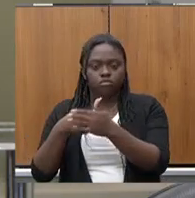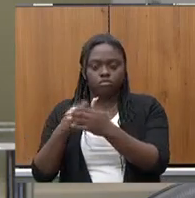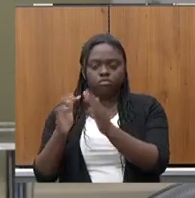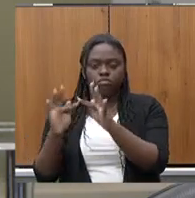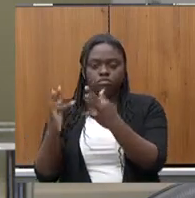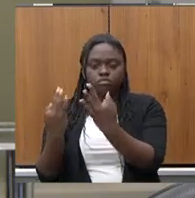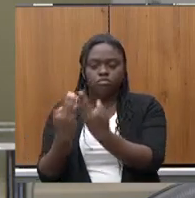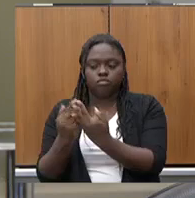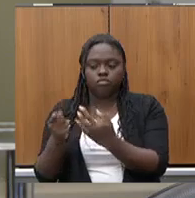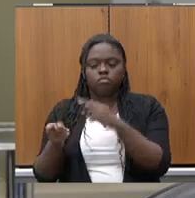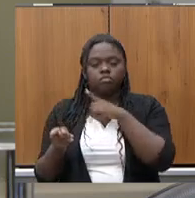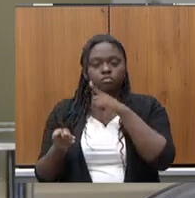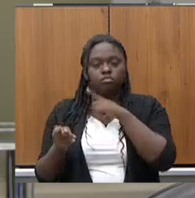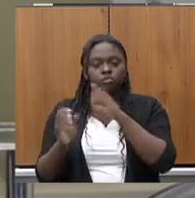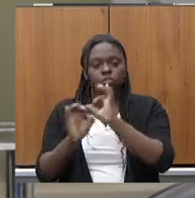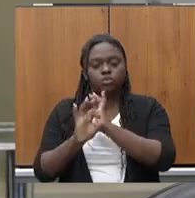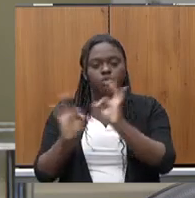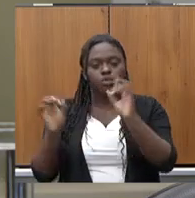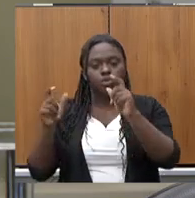ótimo lugar ao lado do senhor.